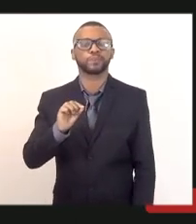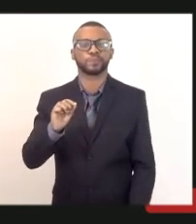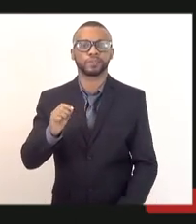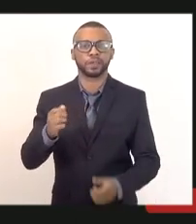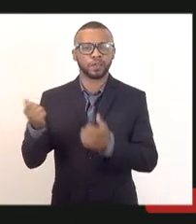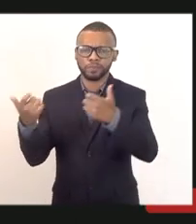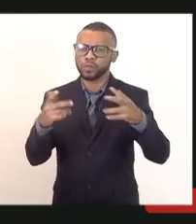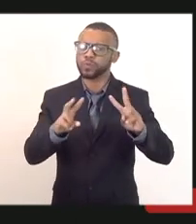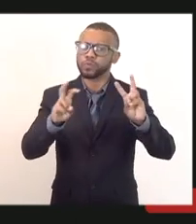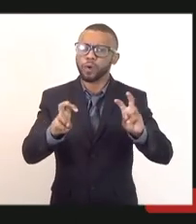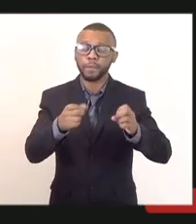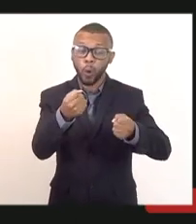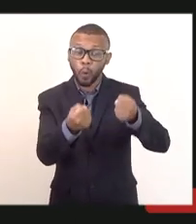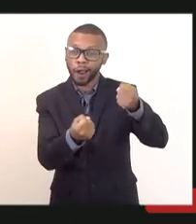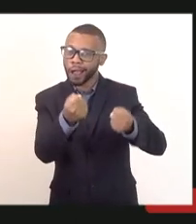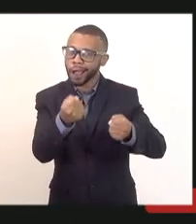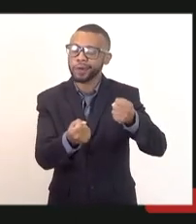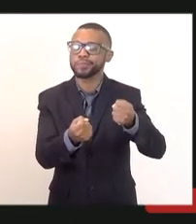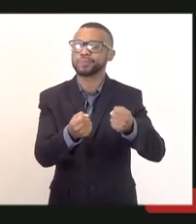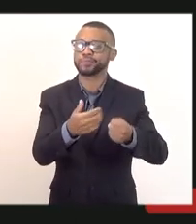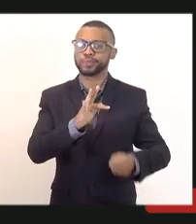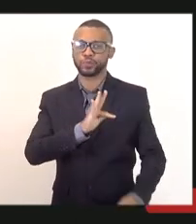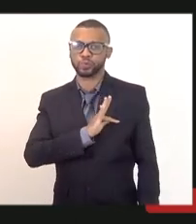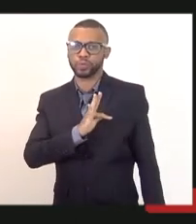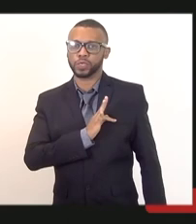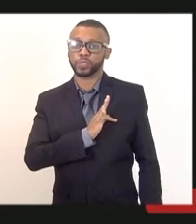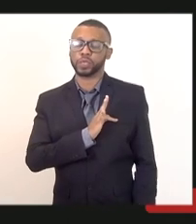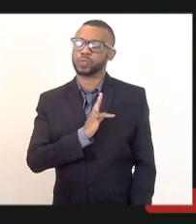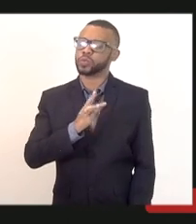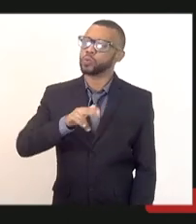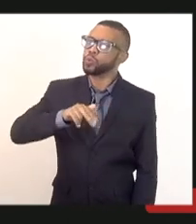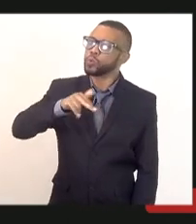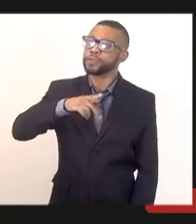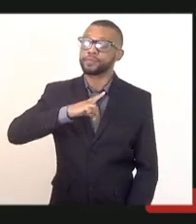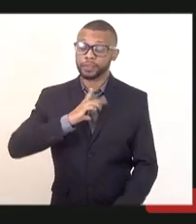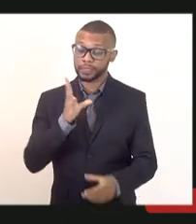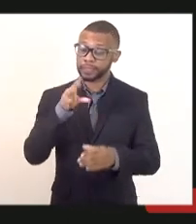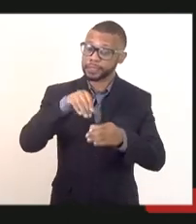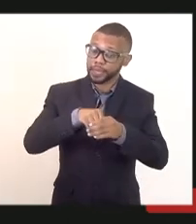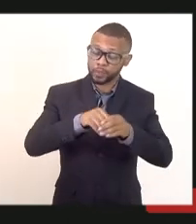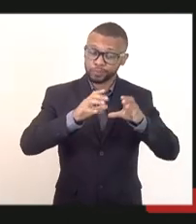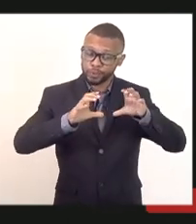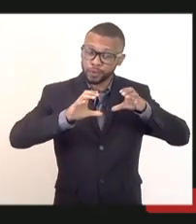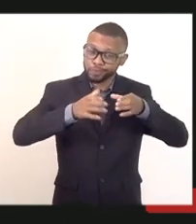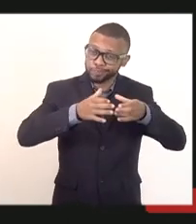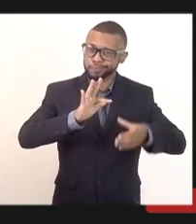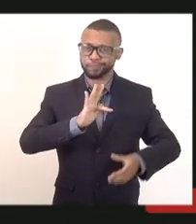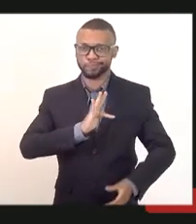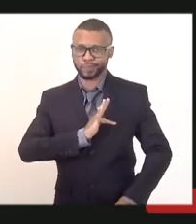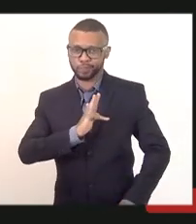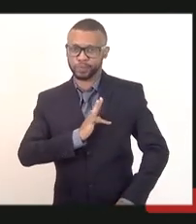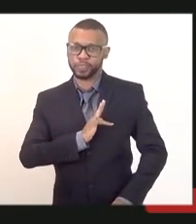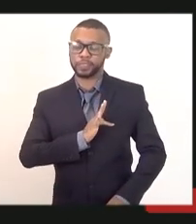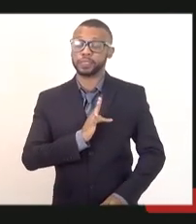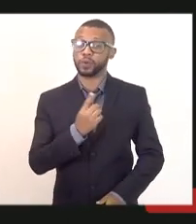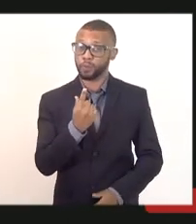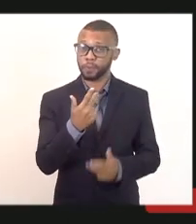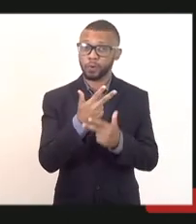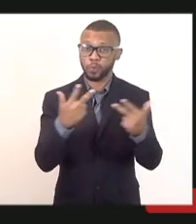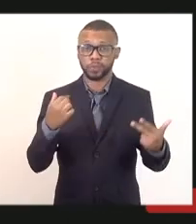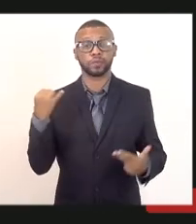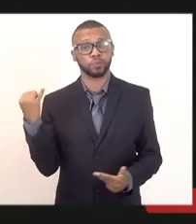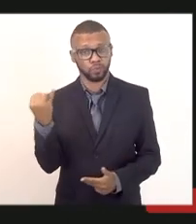viaturas, que vão vir viaturas que nunca tivemos aqui na nossa corporação. E uma coisa muito importante que eu